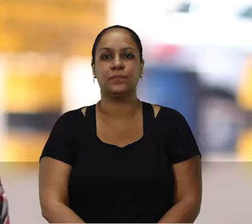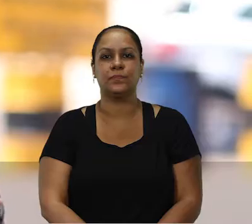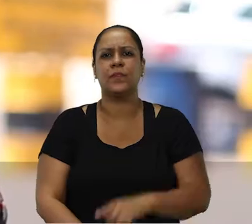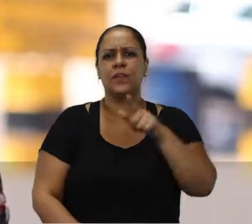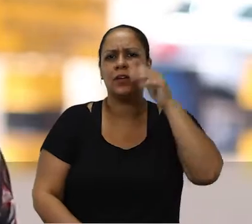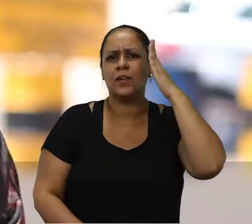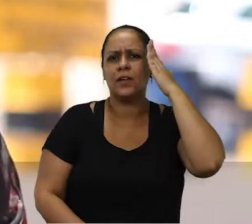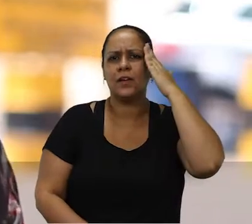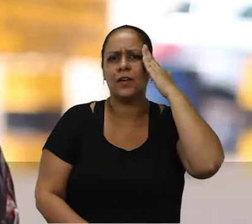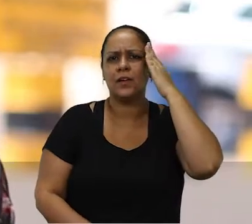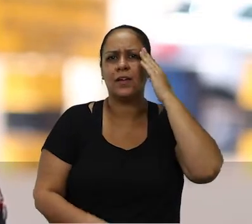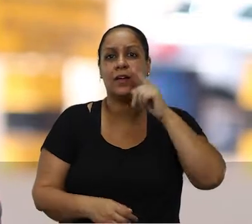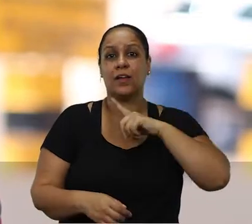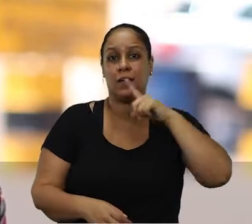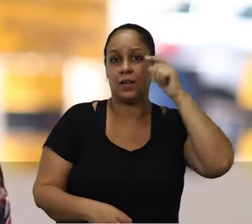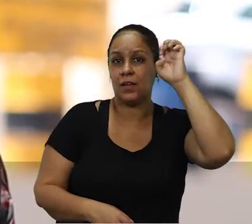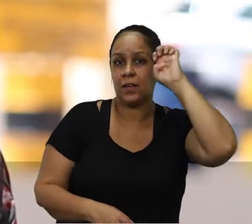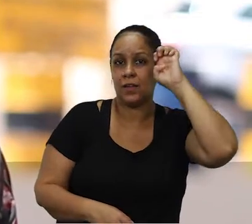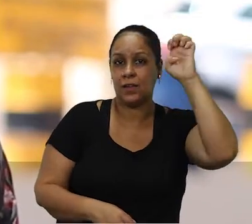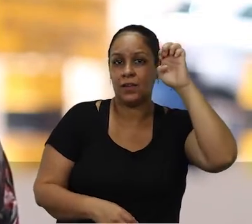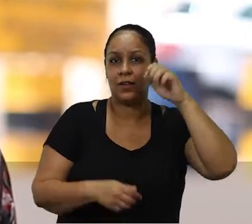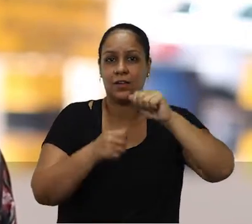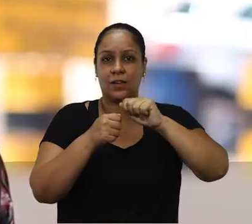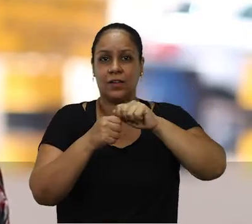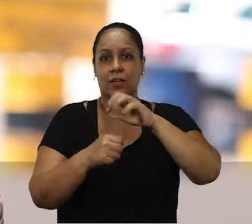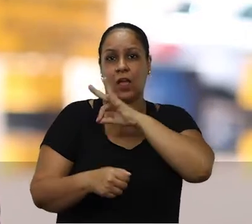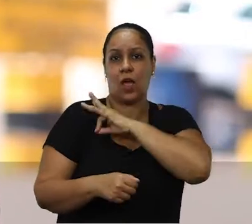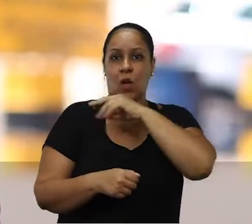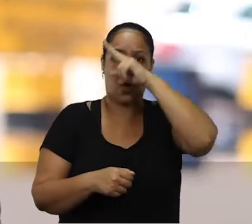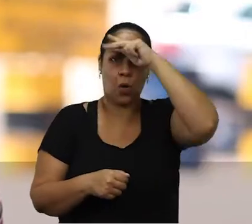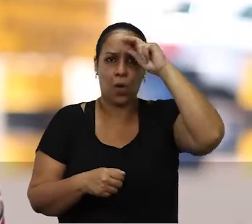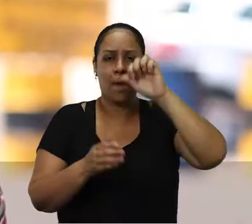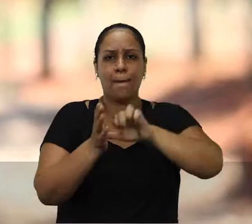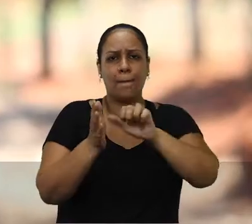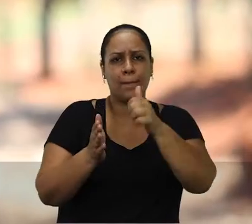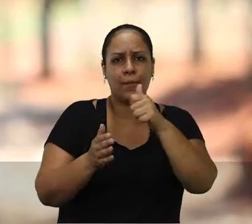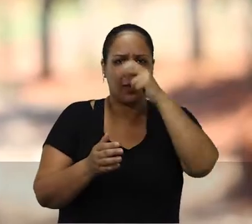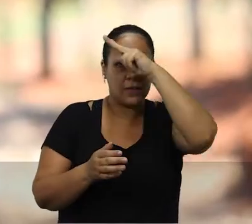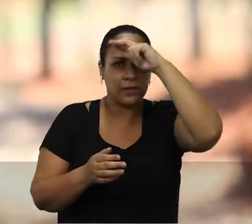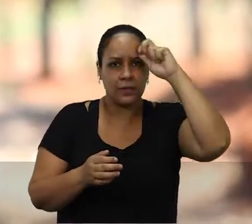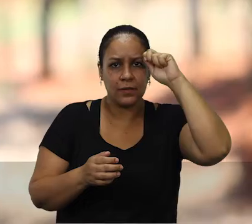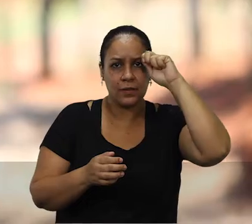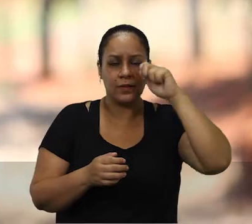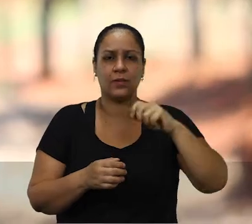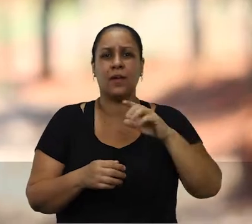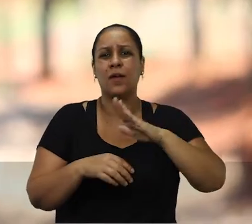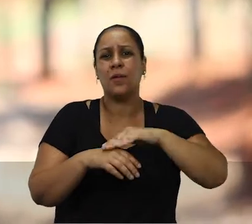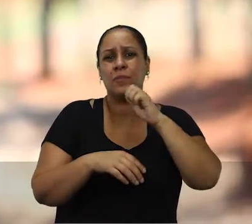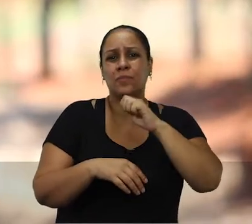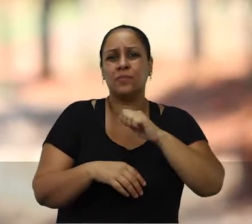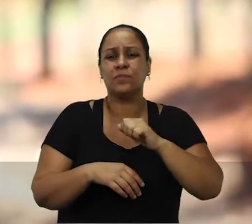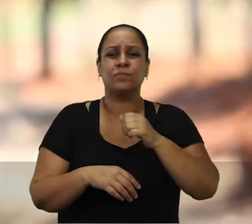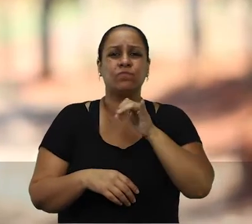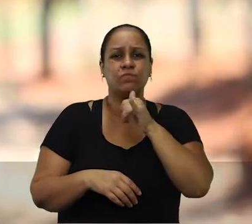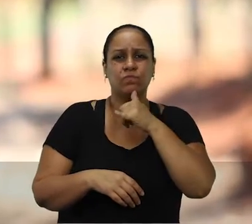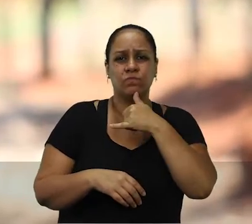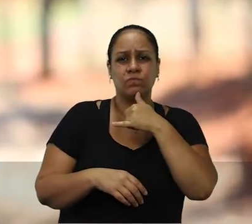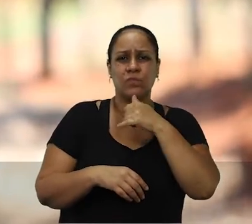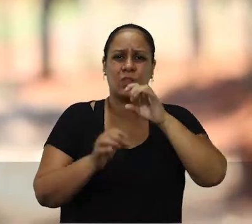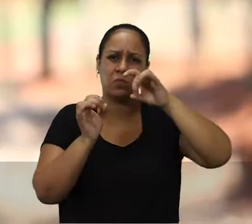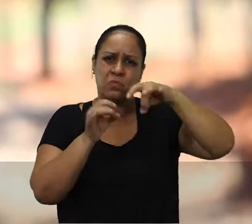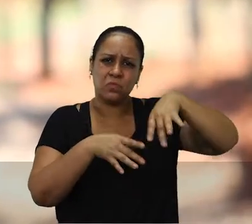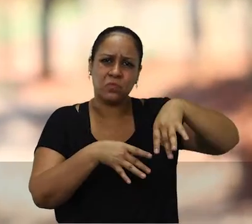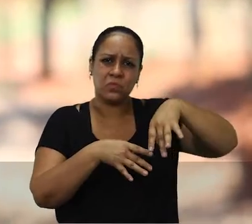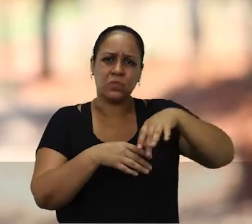Você sabia que foi o Edinho que criou a Guarda Municipal no seu primeiro mandato? É, mas infelizmente a Guarda Municipal foi